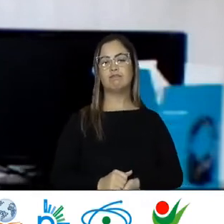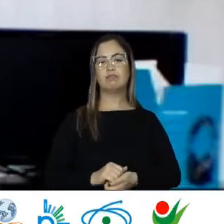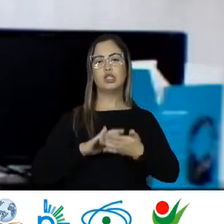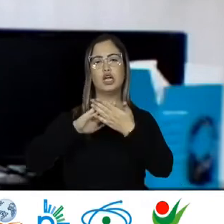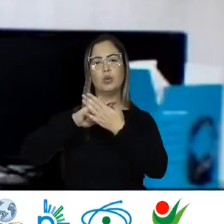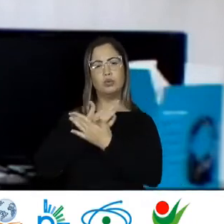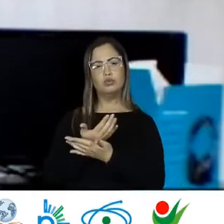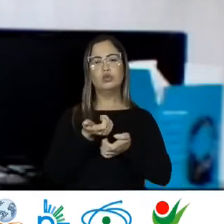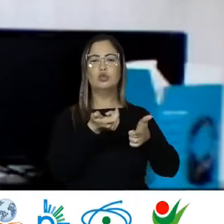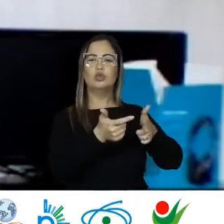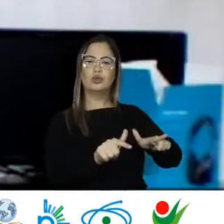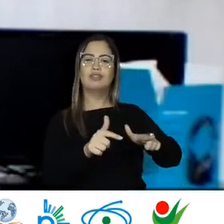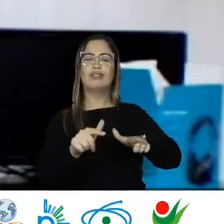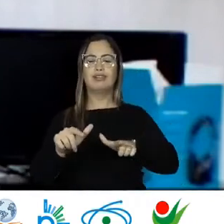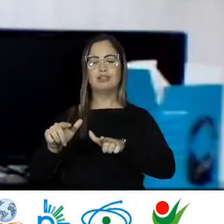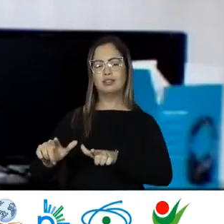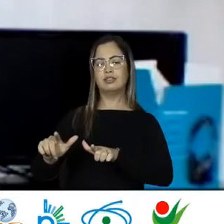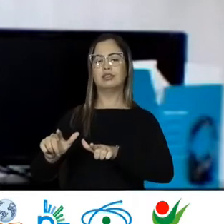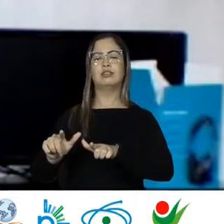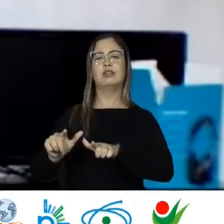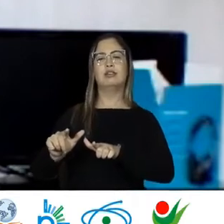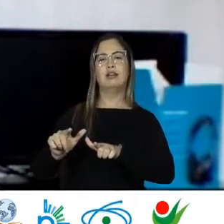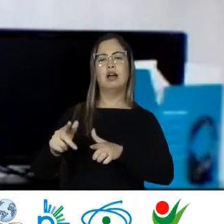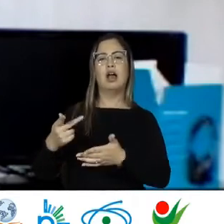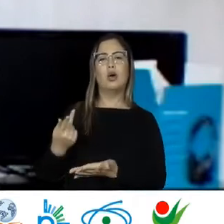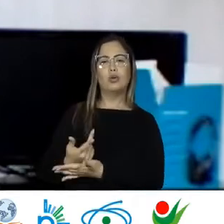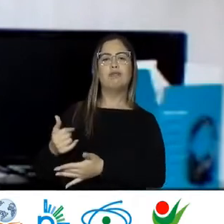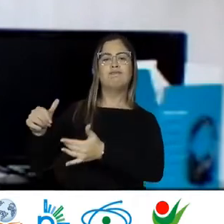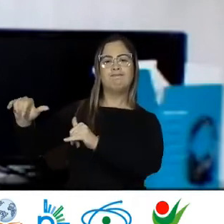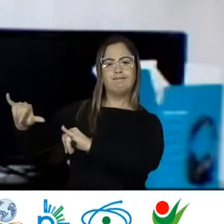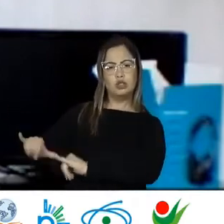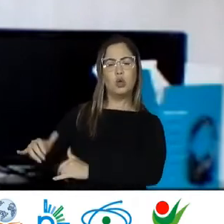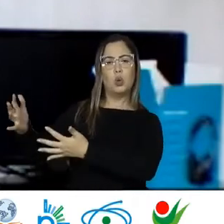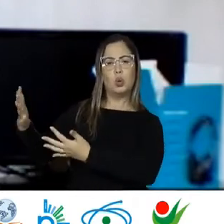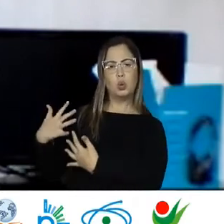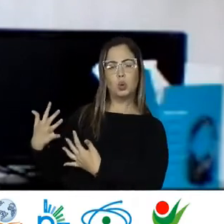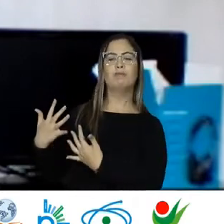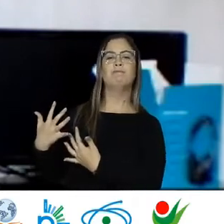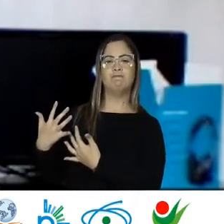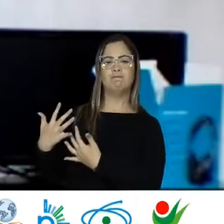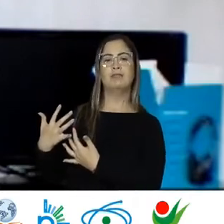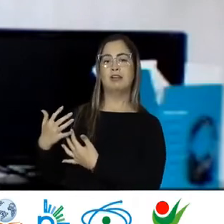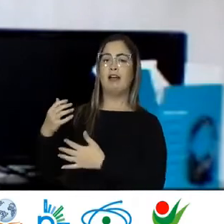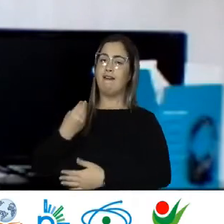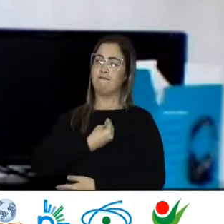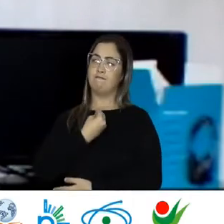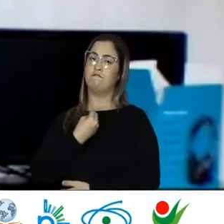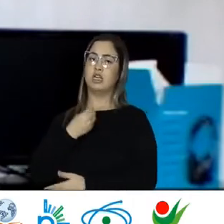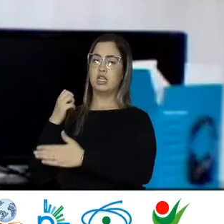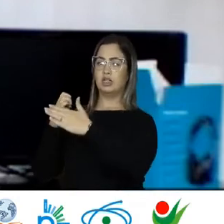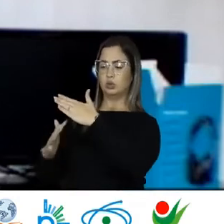Um sonho Que algumas pessoas Estão levando a cabo Mas que a realidade De muitos imigrantes Ainda é um grande